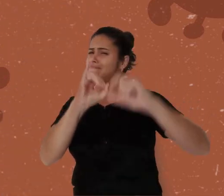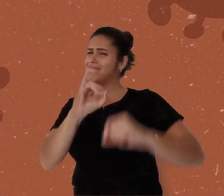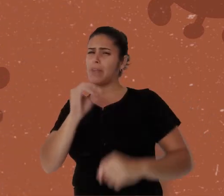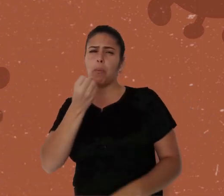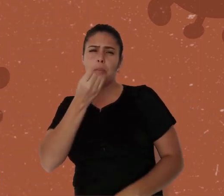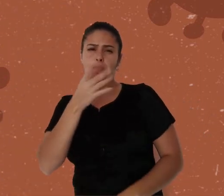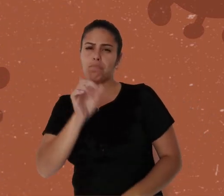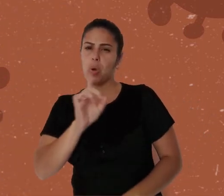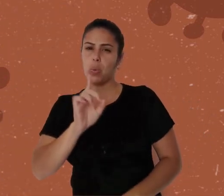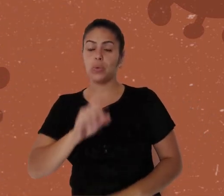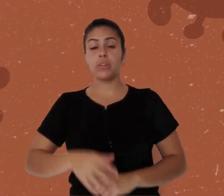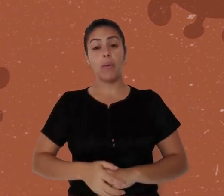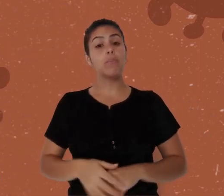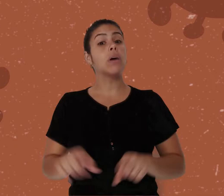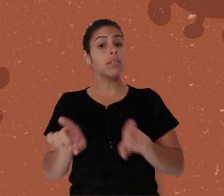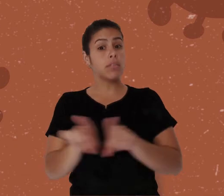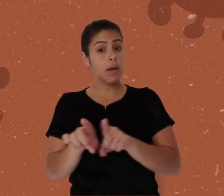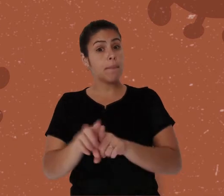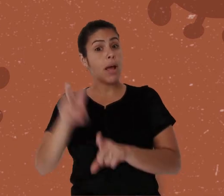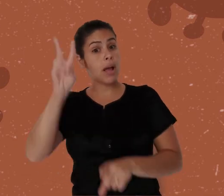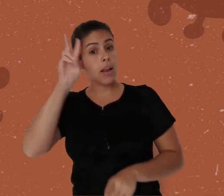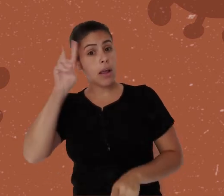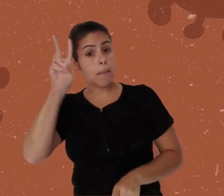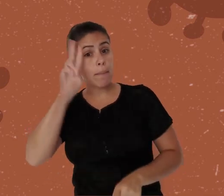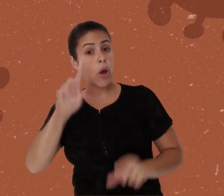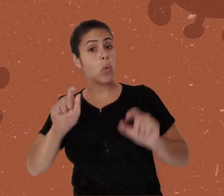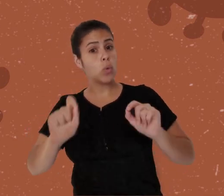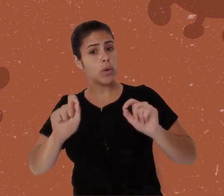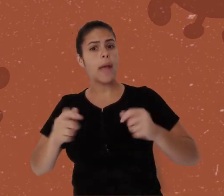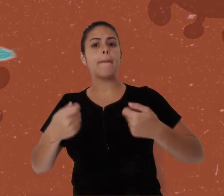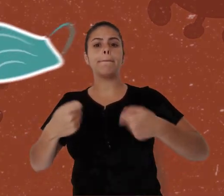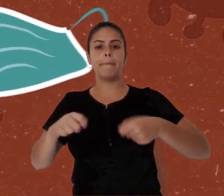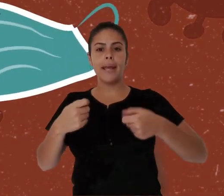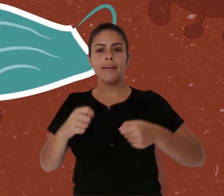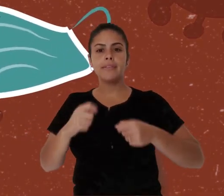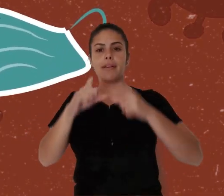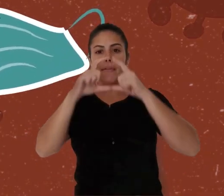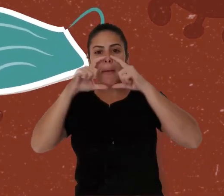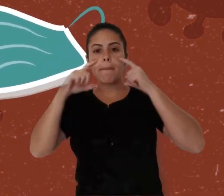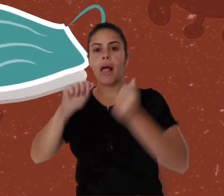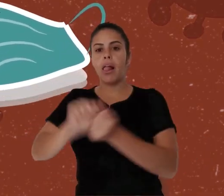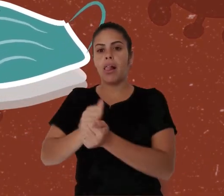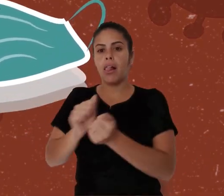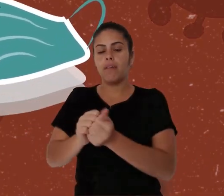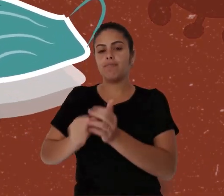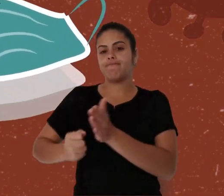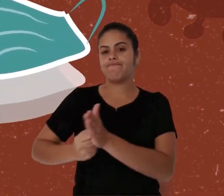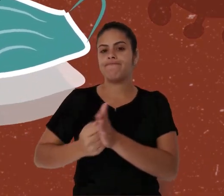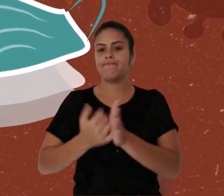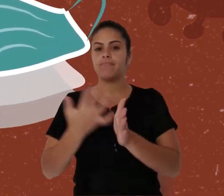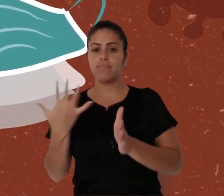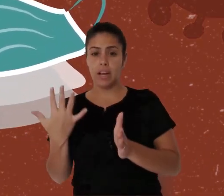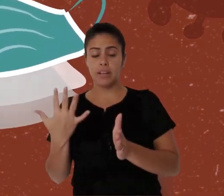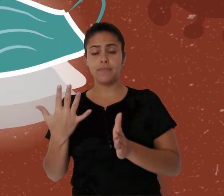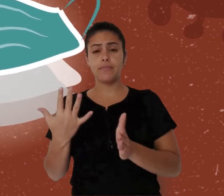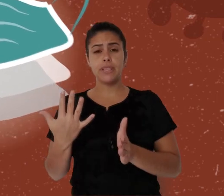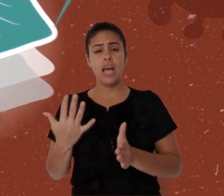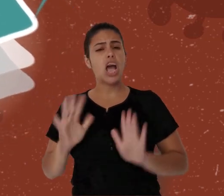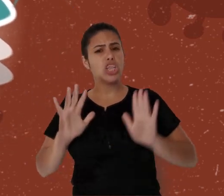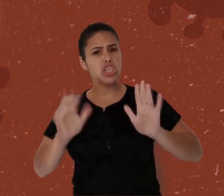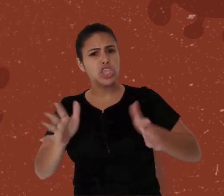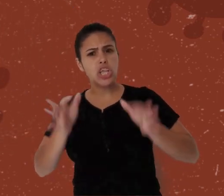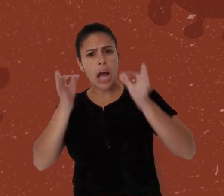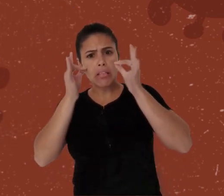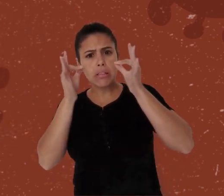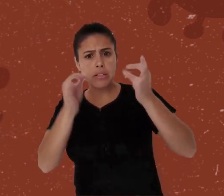lembre-se que você vai precisar lavar a máscara diversas vezes. Depois de observar essas questões, aí sim você pode